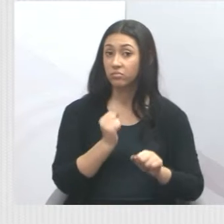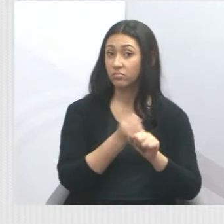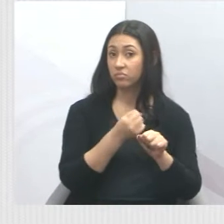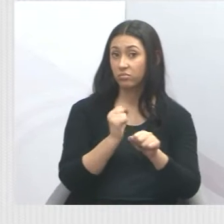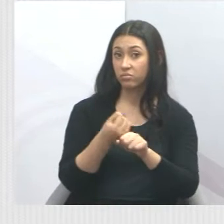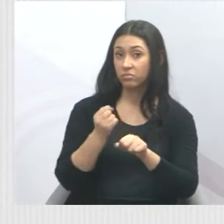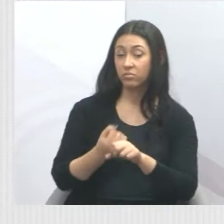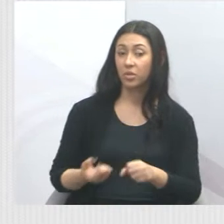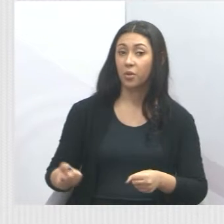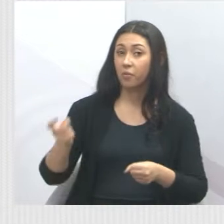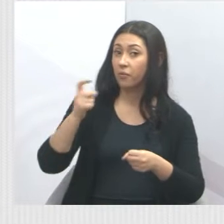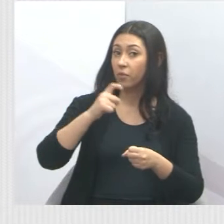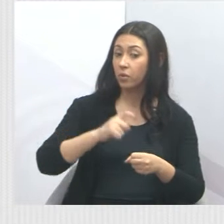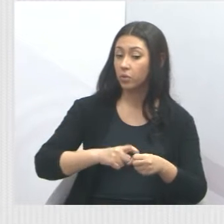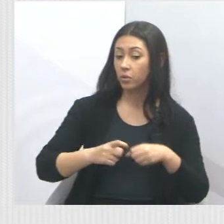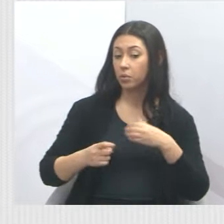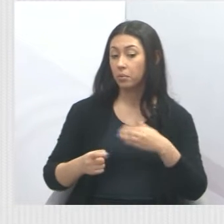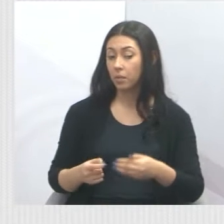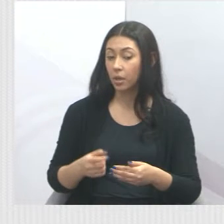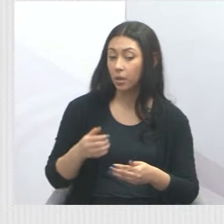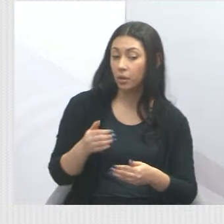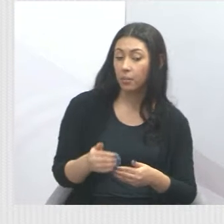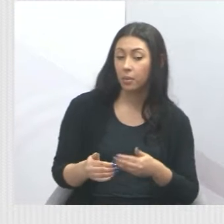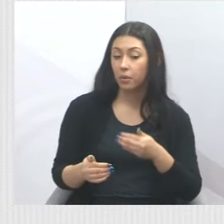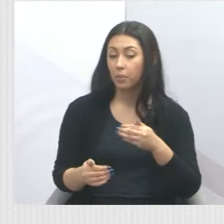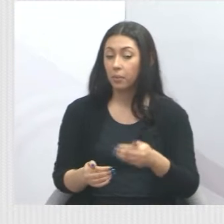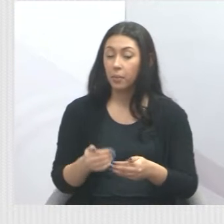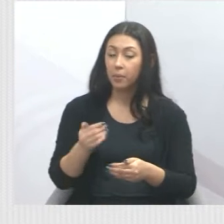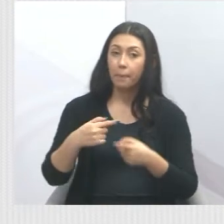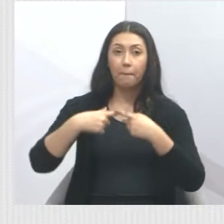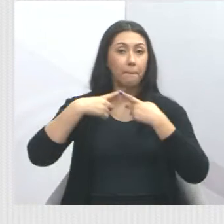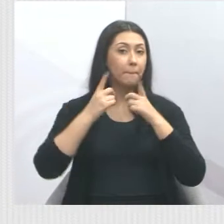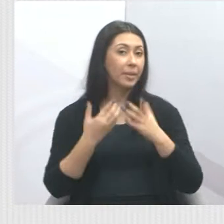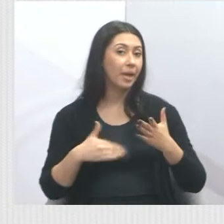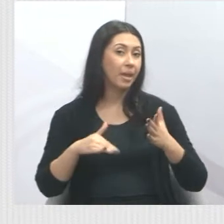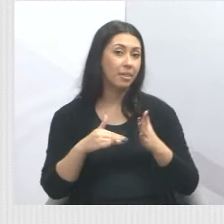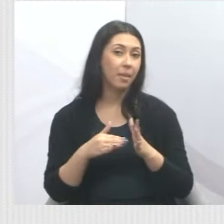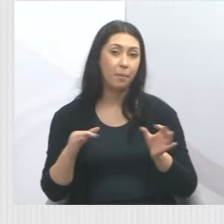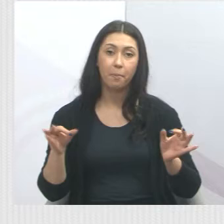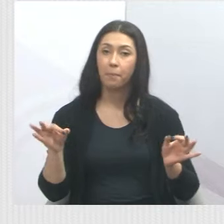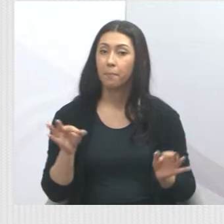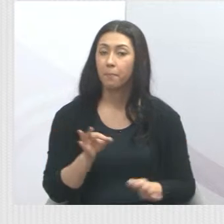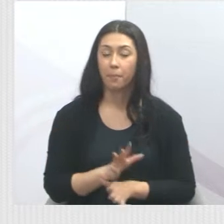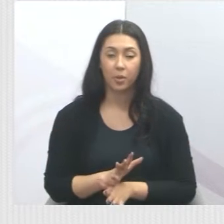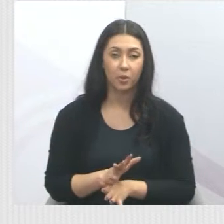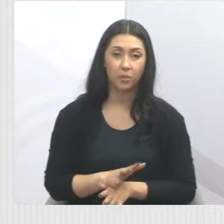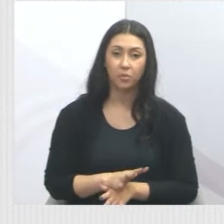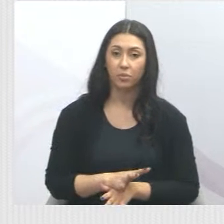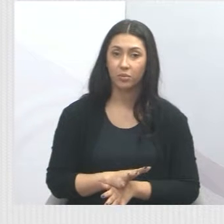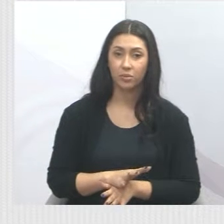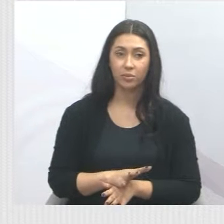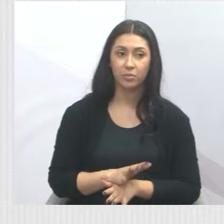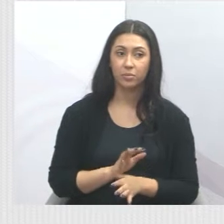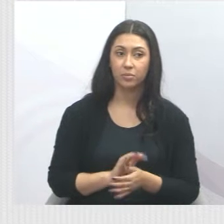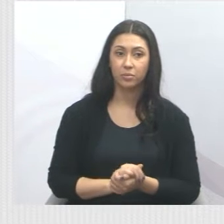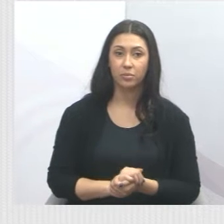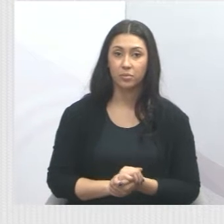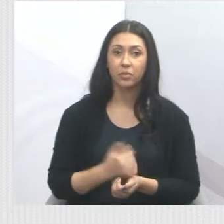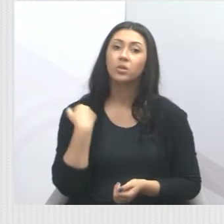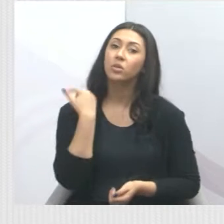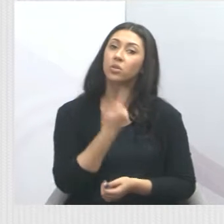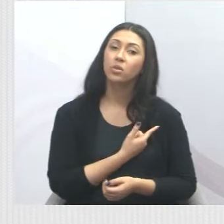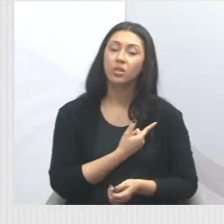voltou a ter um ritmo, mas enquanto não sair, enquanto não fizer a interligação com a presidente Dutra,